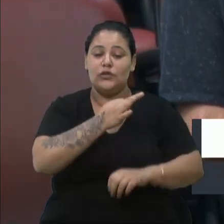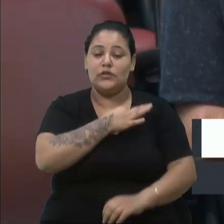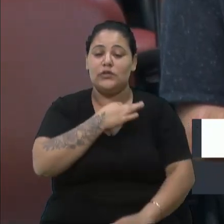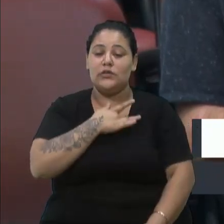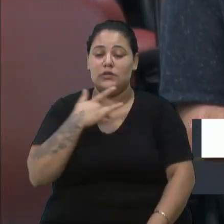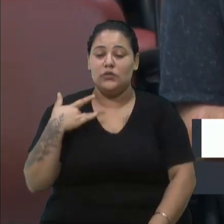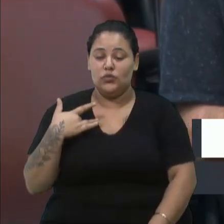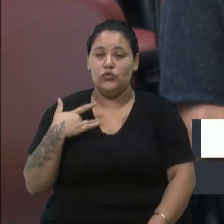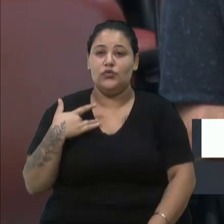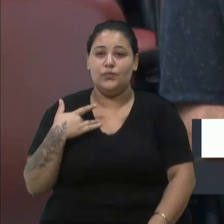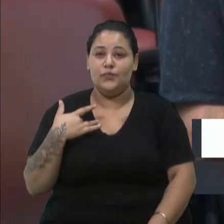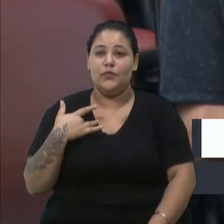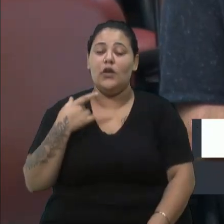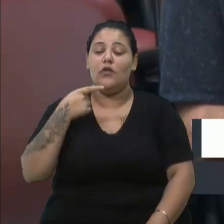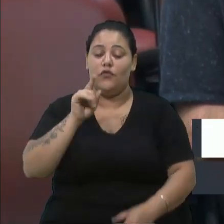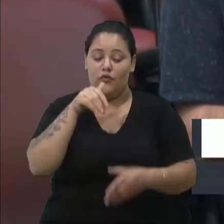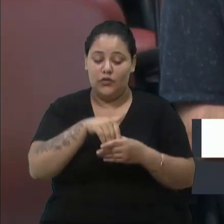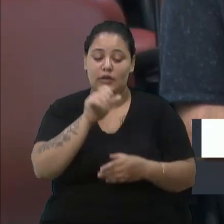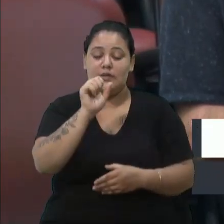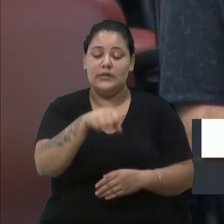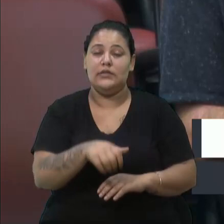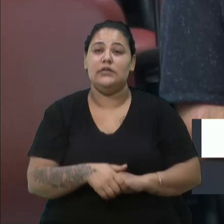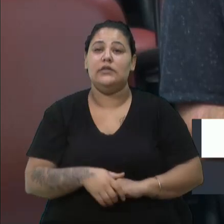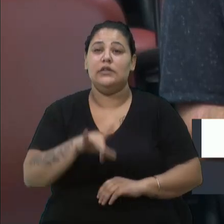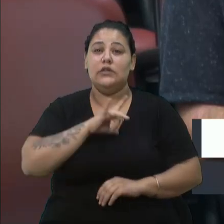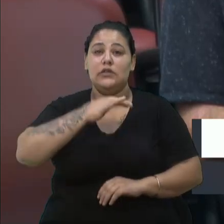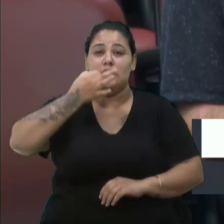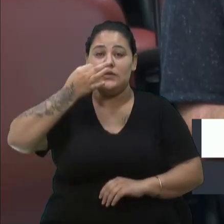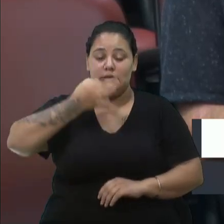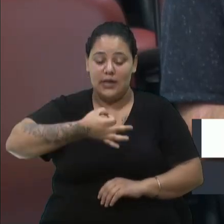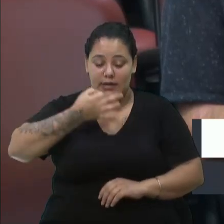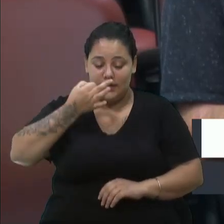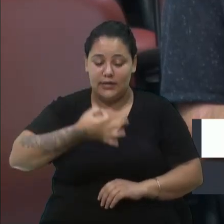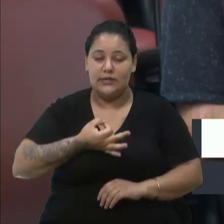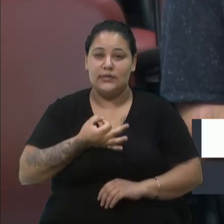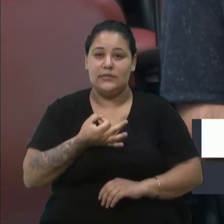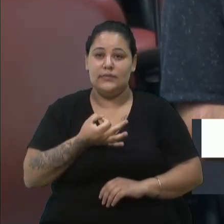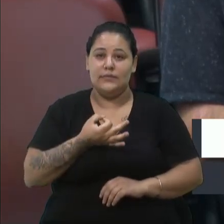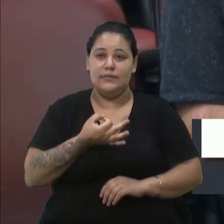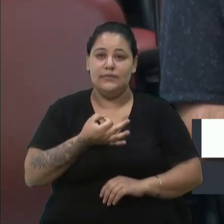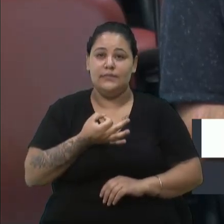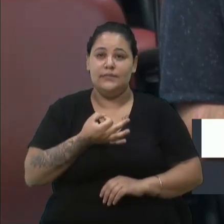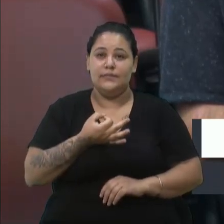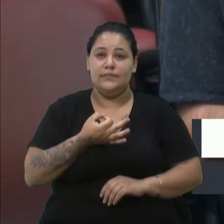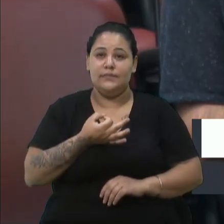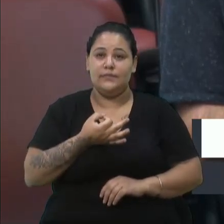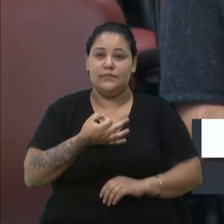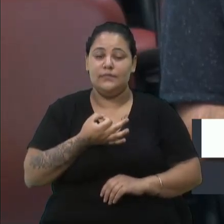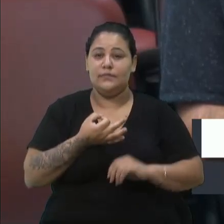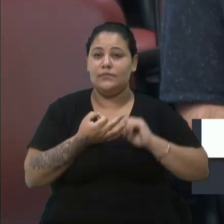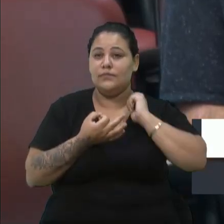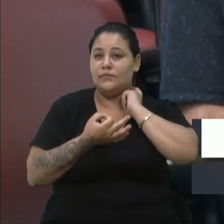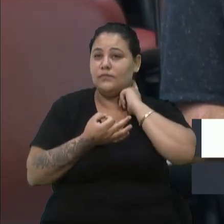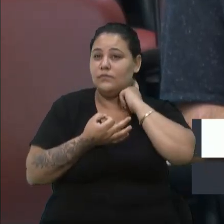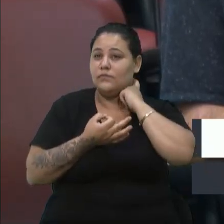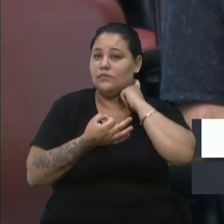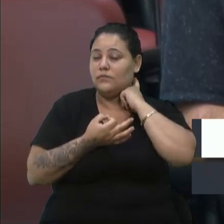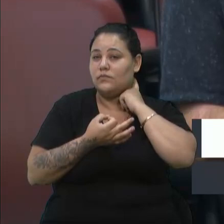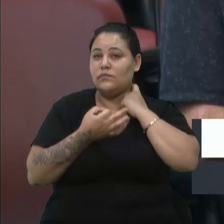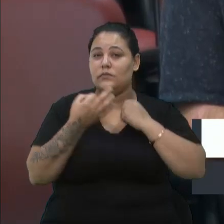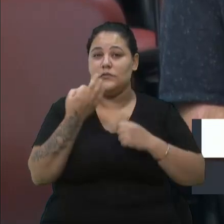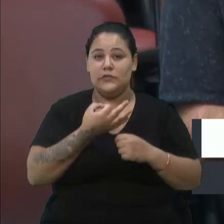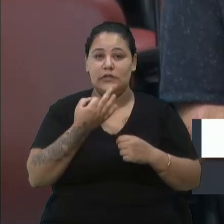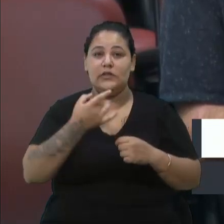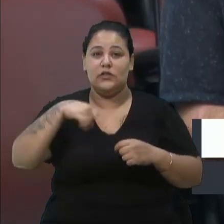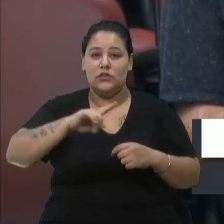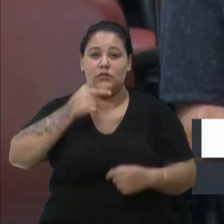sim, vou votar sim e tenho certeza que em breve estaremos dando essa